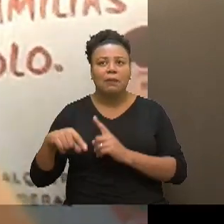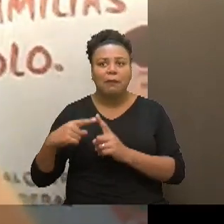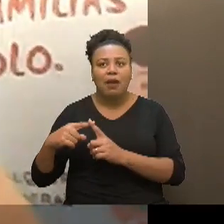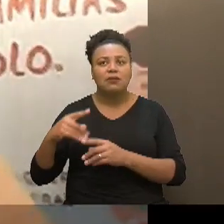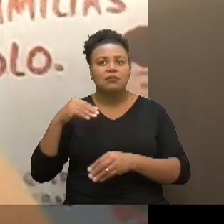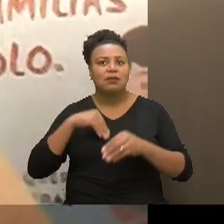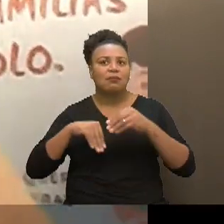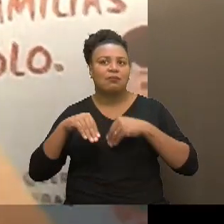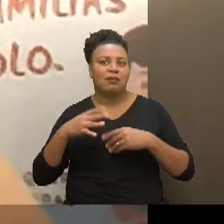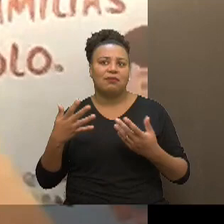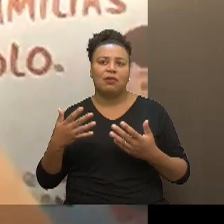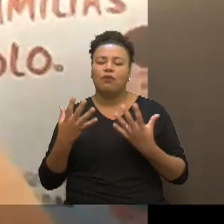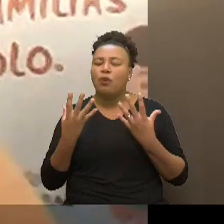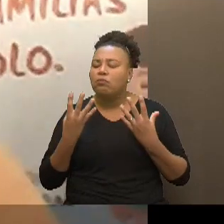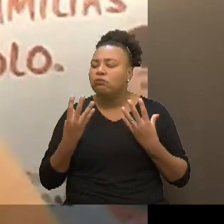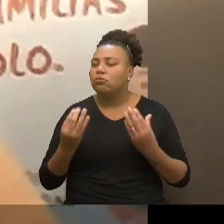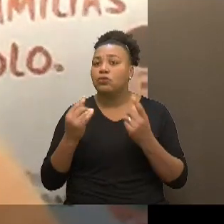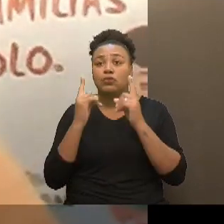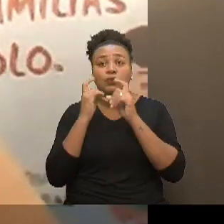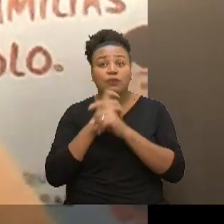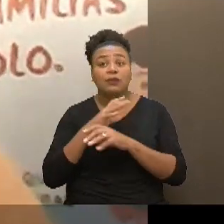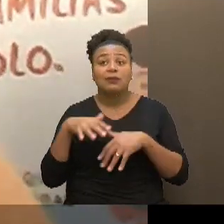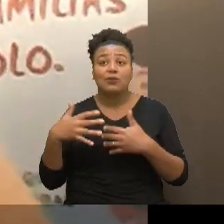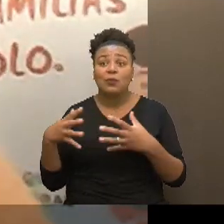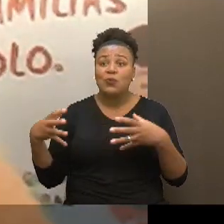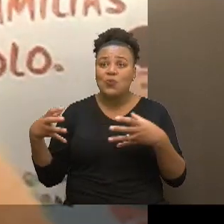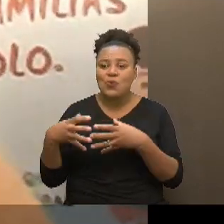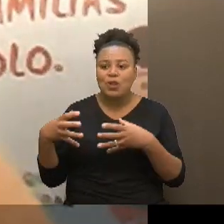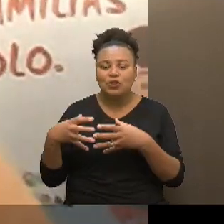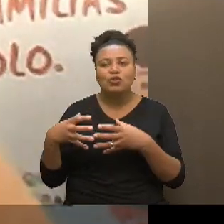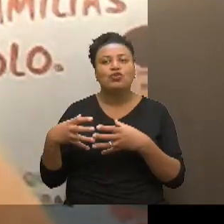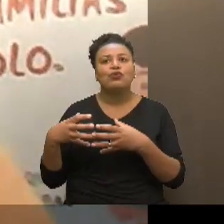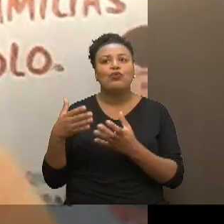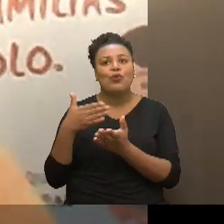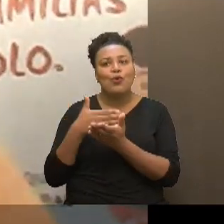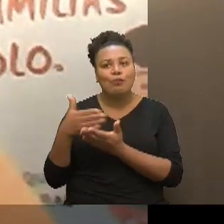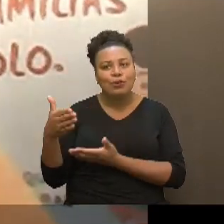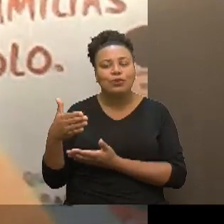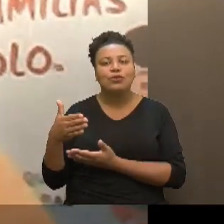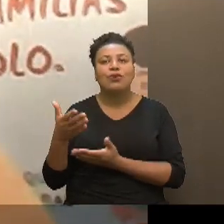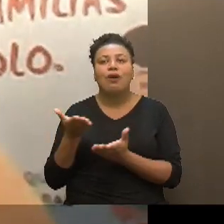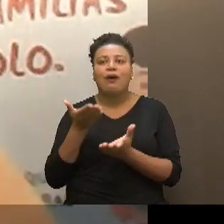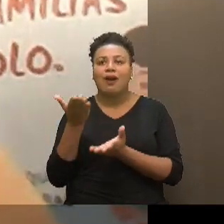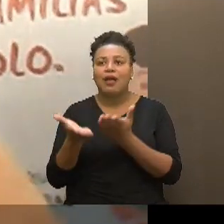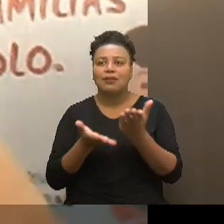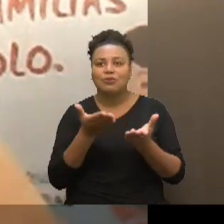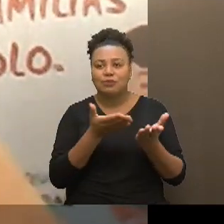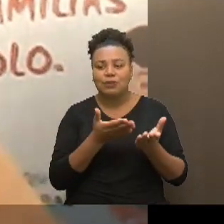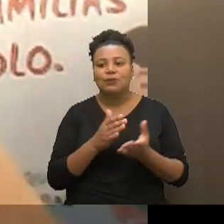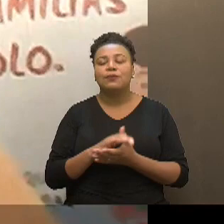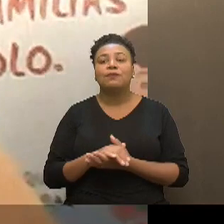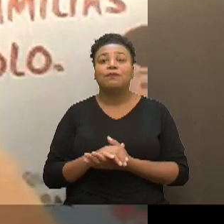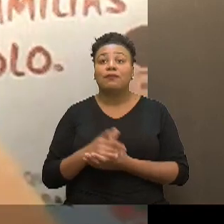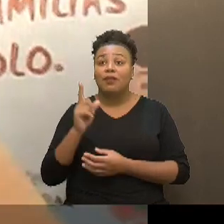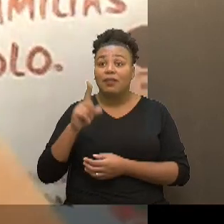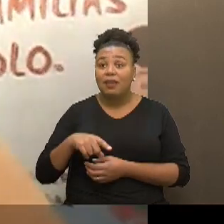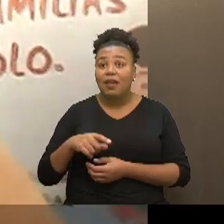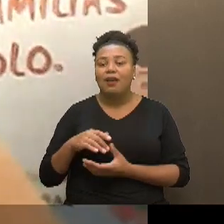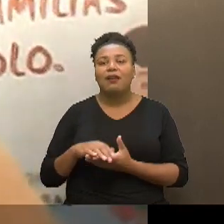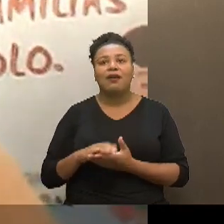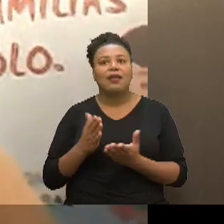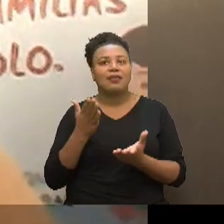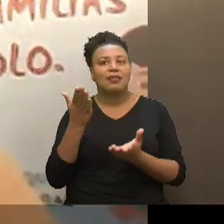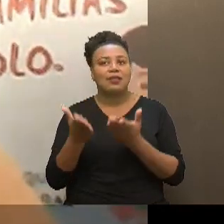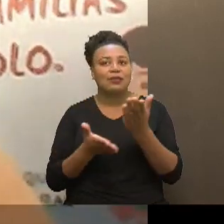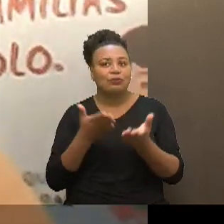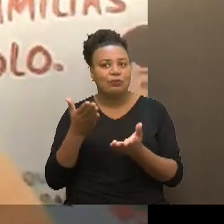depressão foi bem difícil então o coletivo né passou também a prestar esse tipo de atendimento que seria um